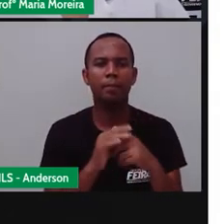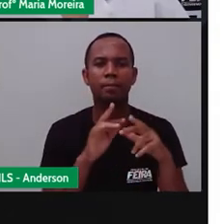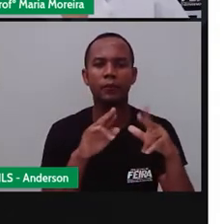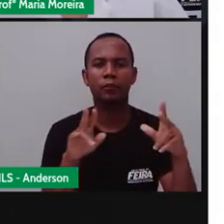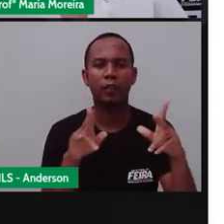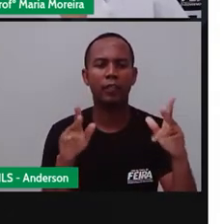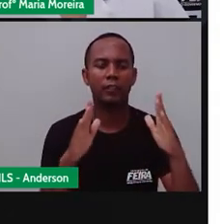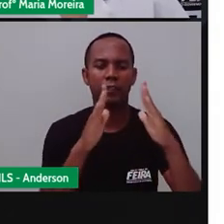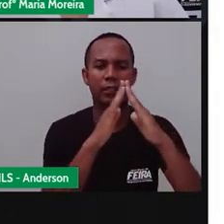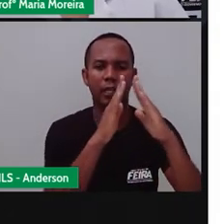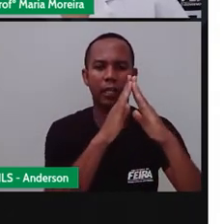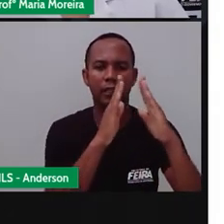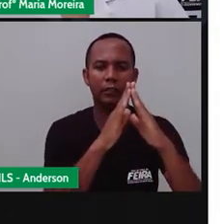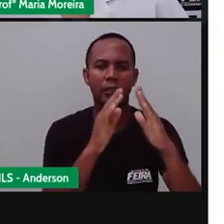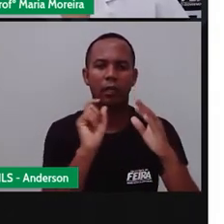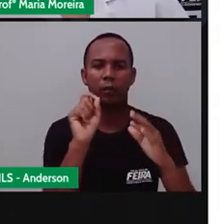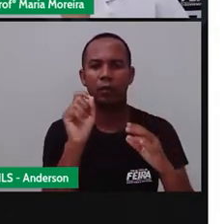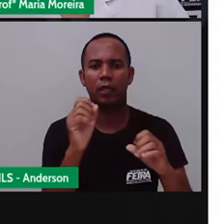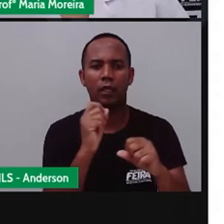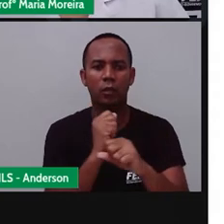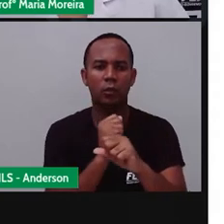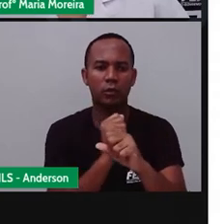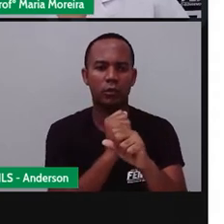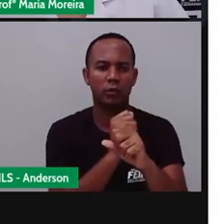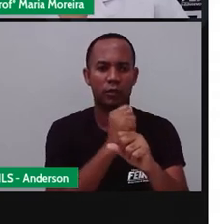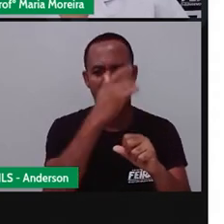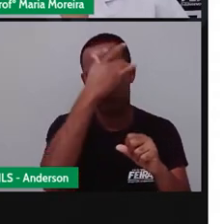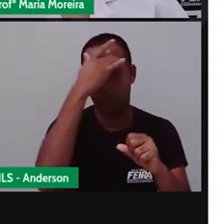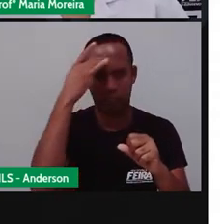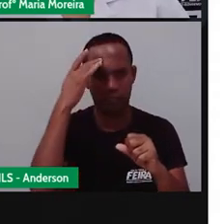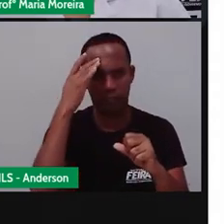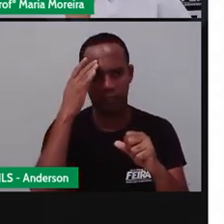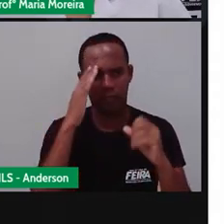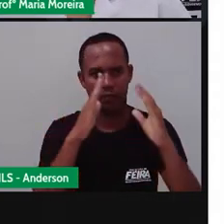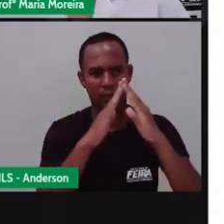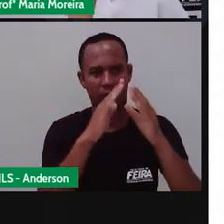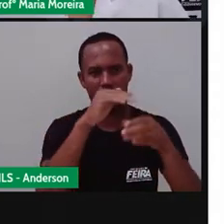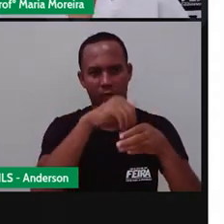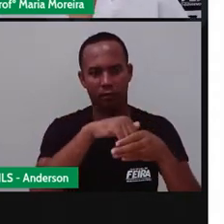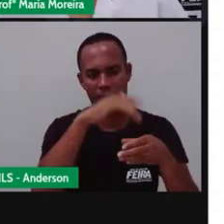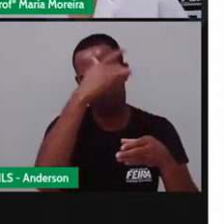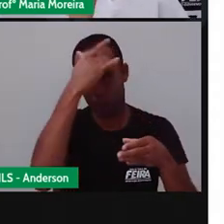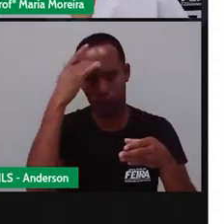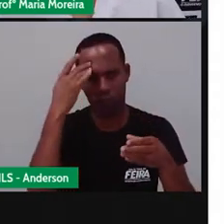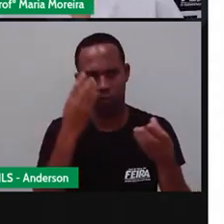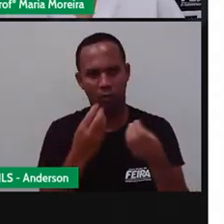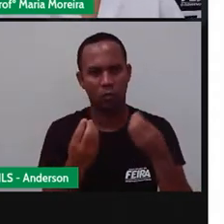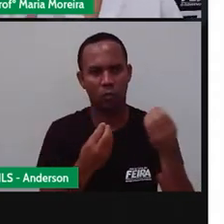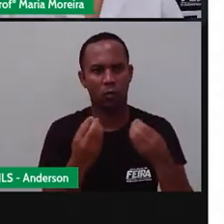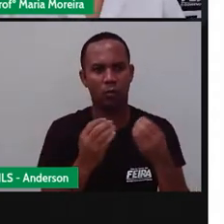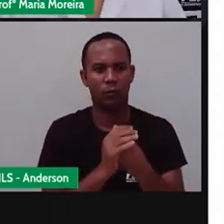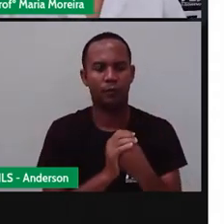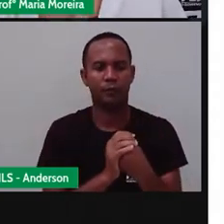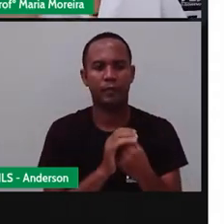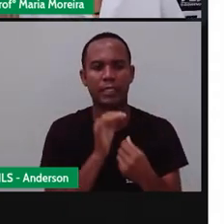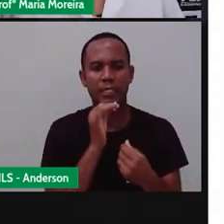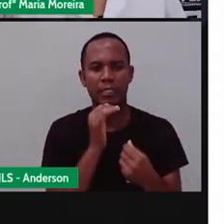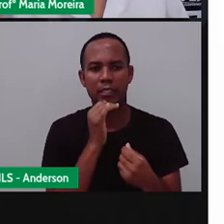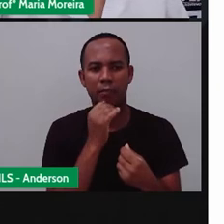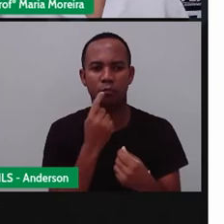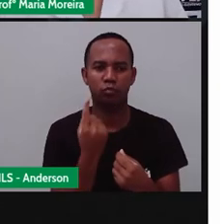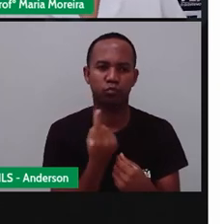habitações, né? Construídas para abrigar as pessoas de maneira individual ou coletiva. Individual, ou seja,